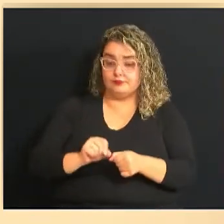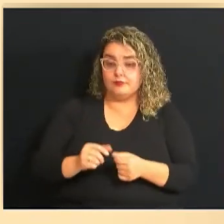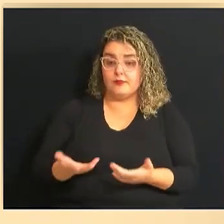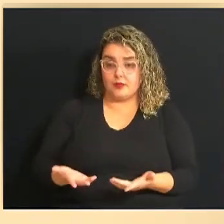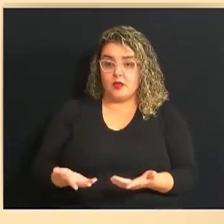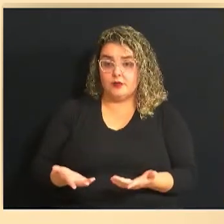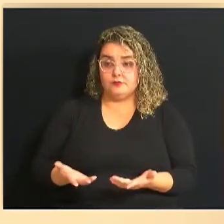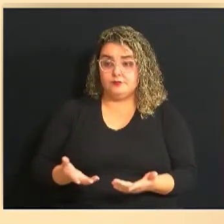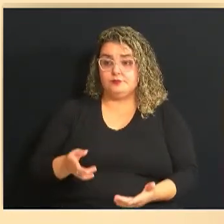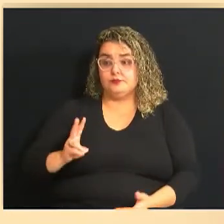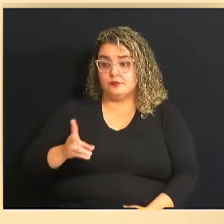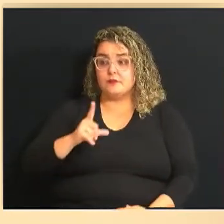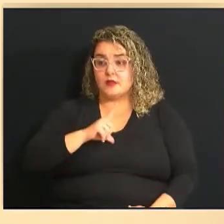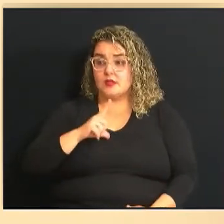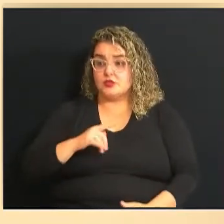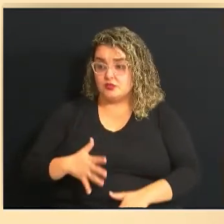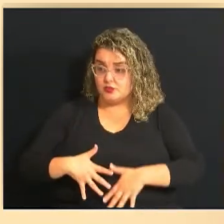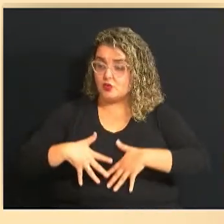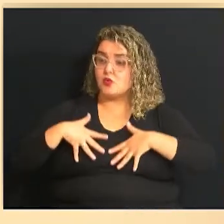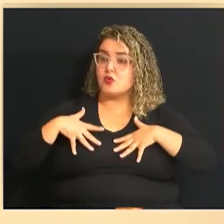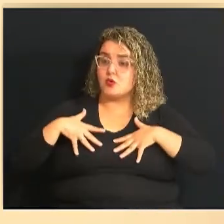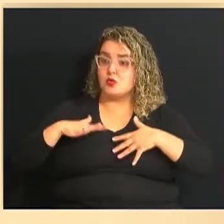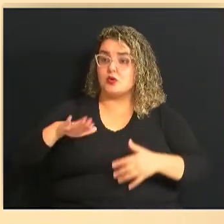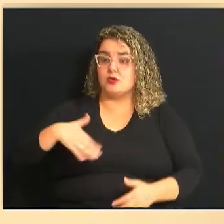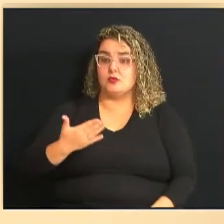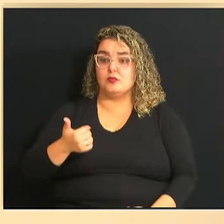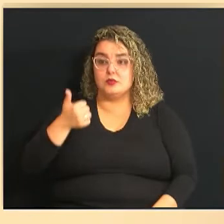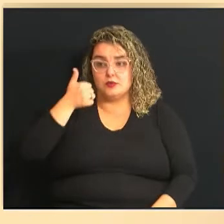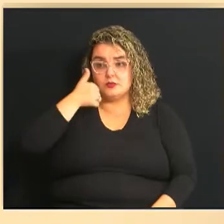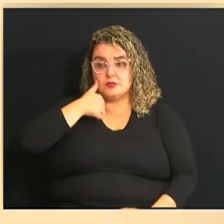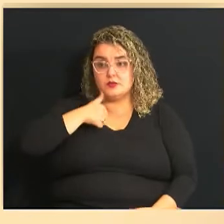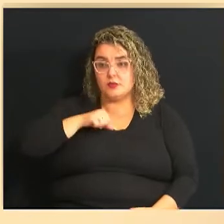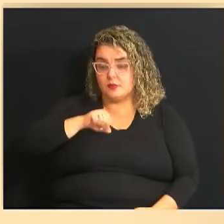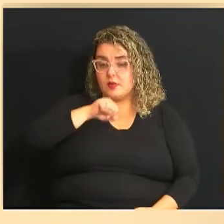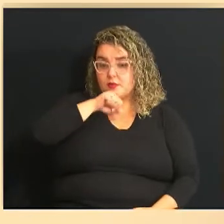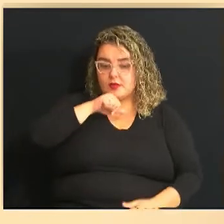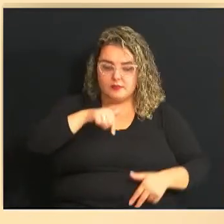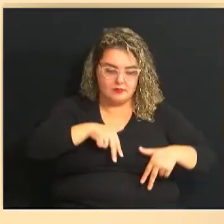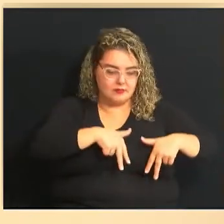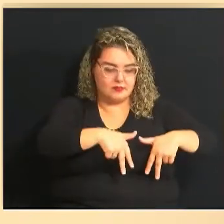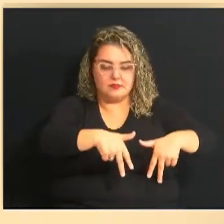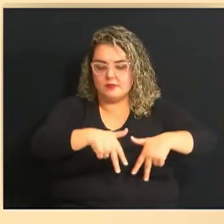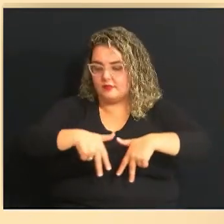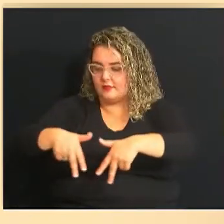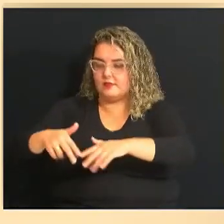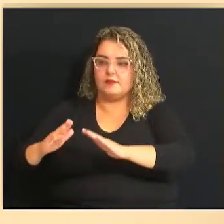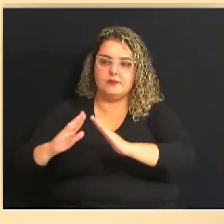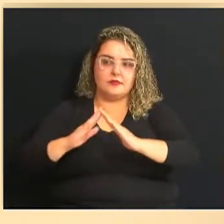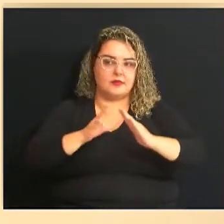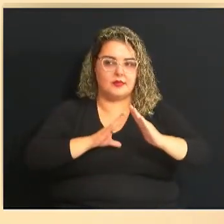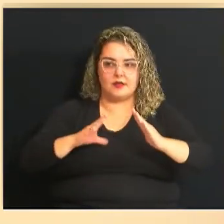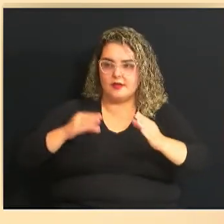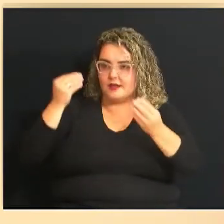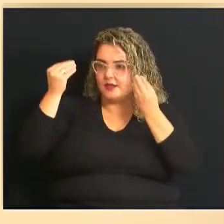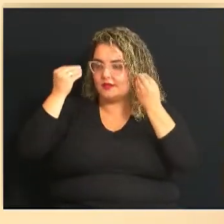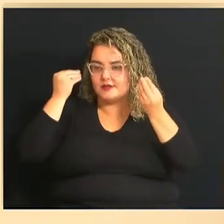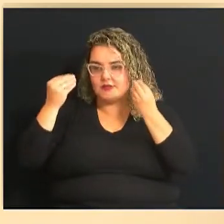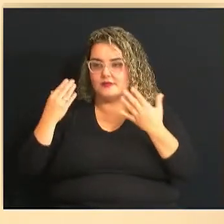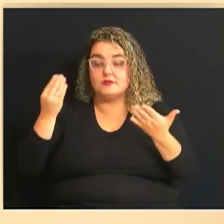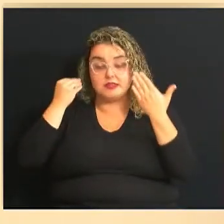do jeito que ela fazia. Eu sempre tive muito orgulho quando ela me levava em todos os lugares, nas clínicas